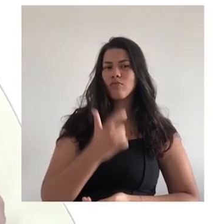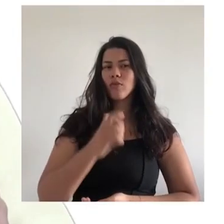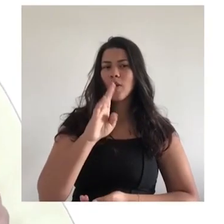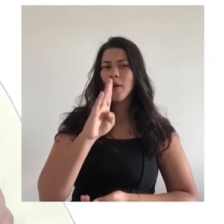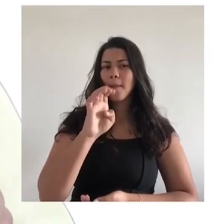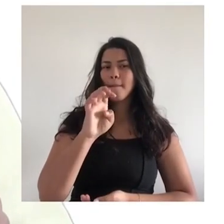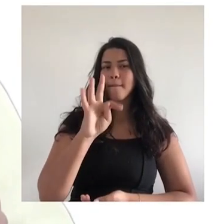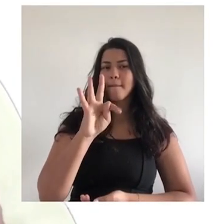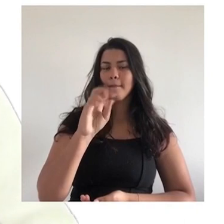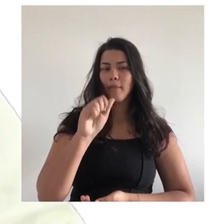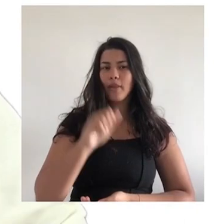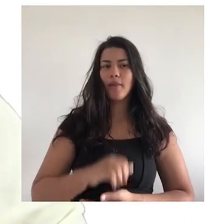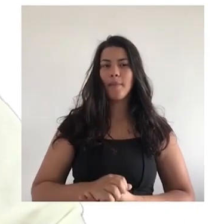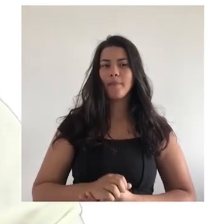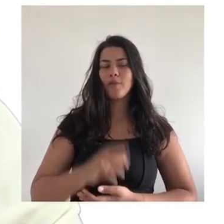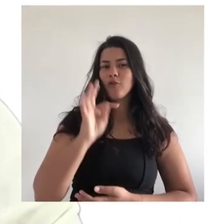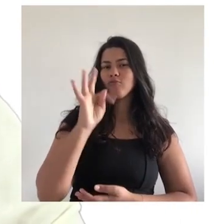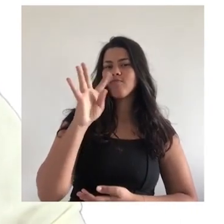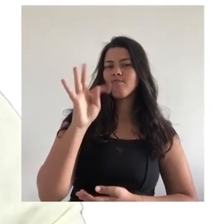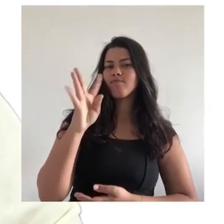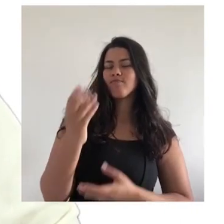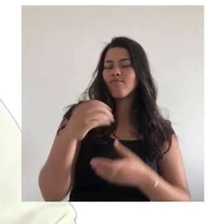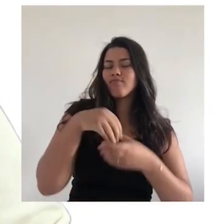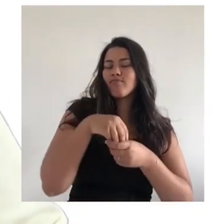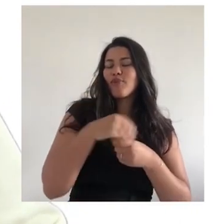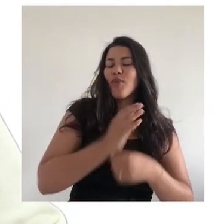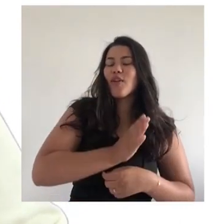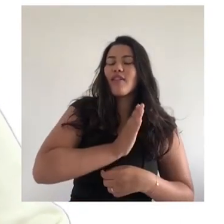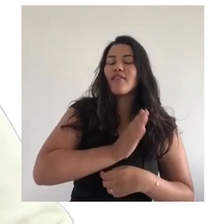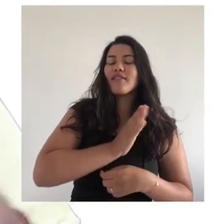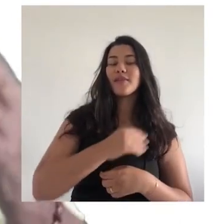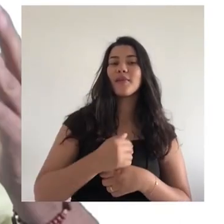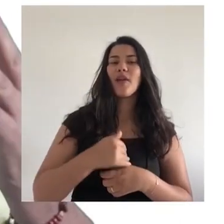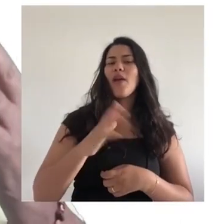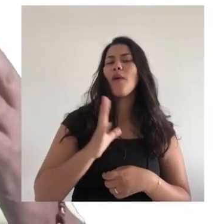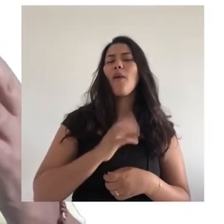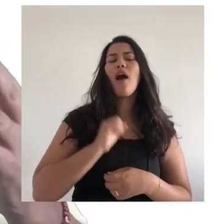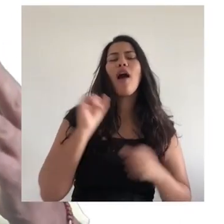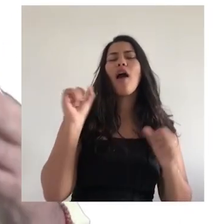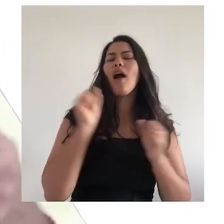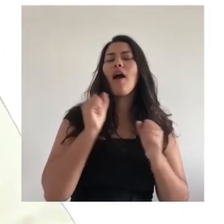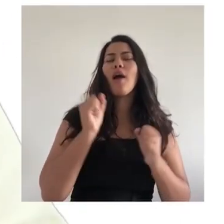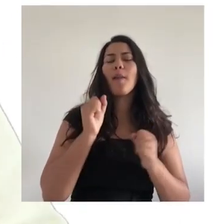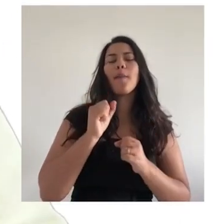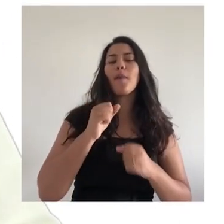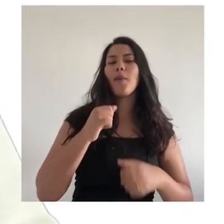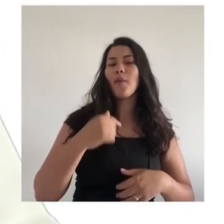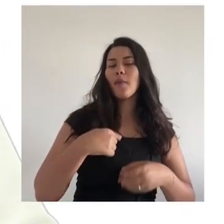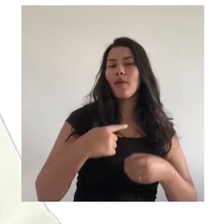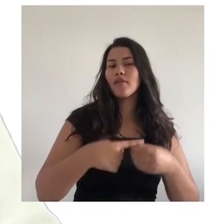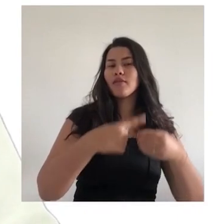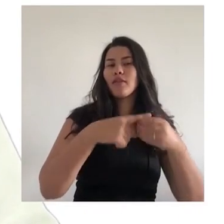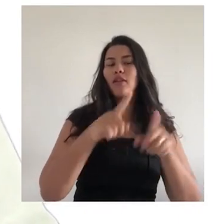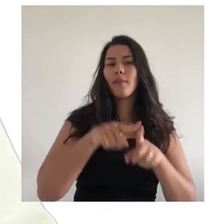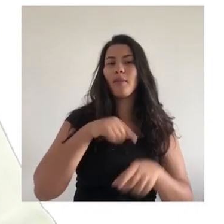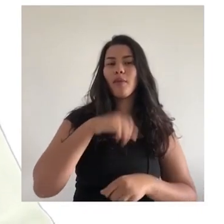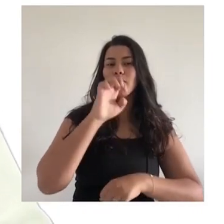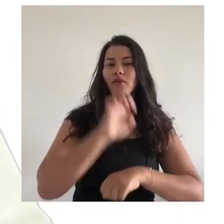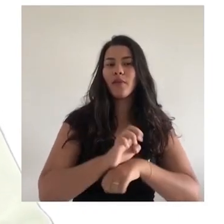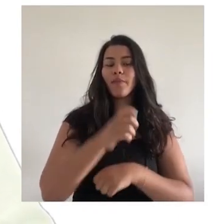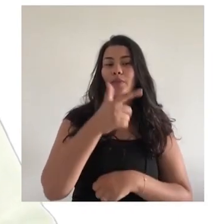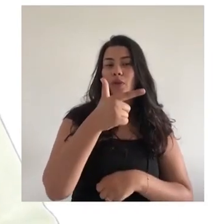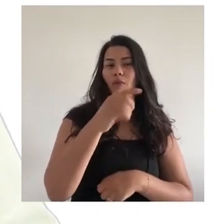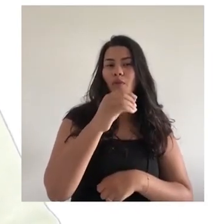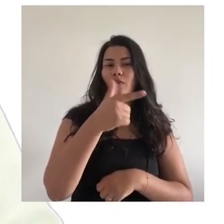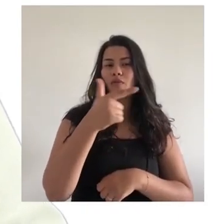sou conhecido como Beta, tobinhense de coração. Sou apaixonado por minha cidade e pelo meu estado. Em 2021, a Covid-19 tentou